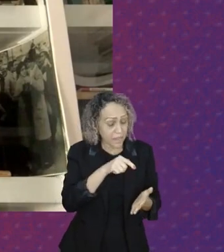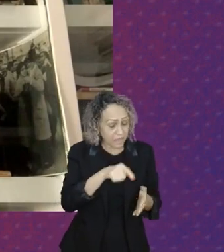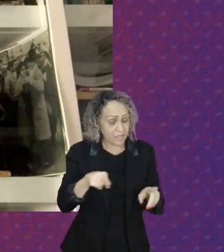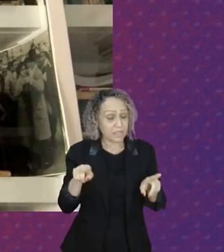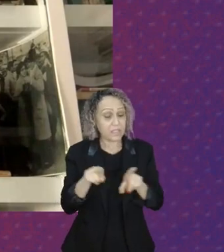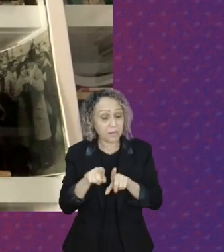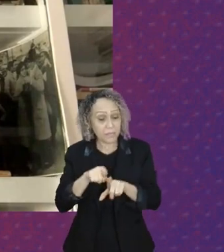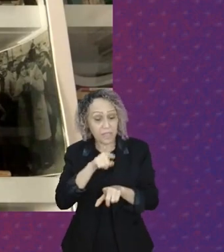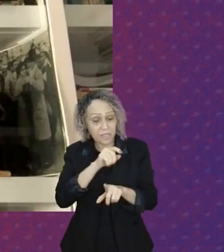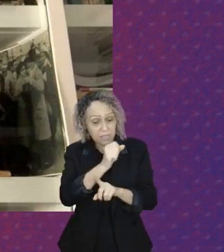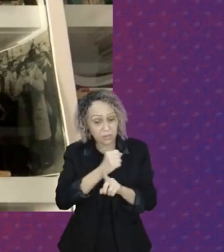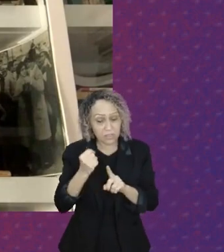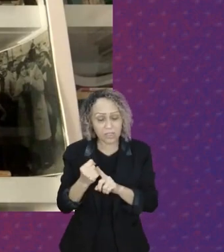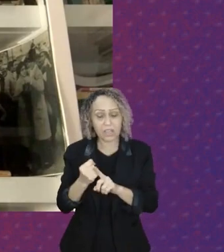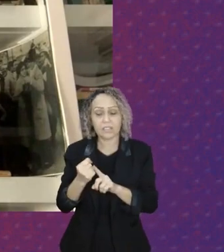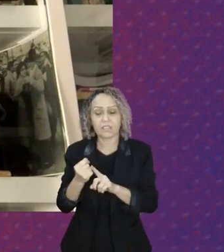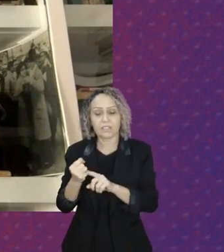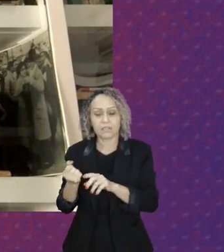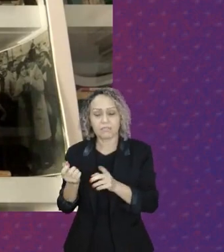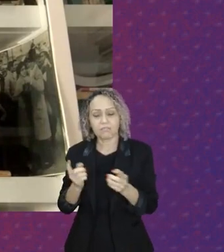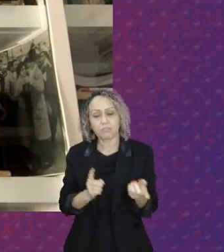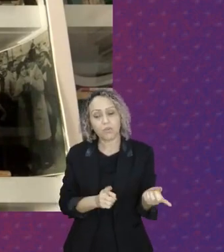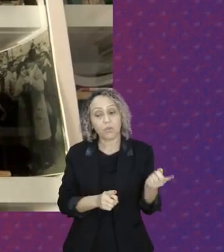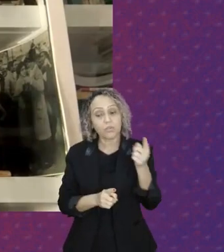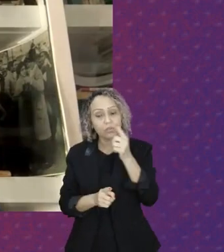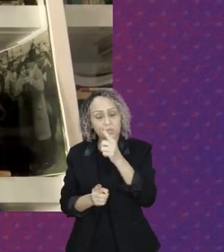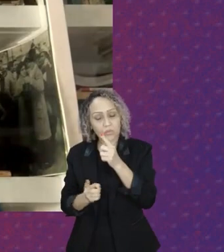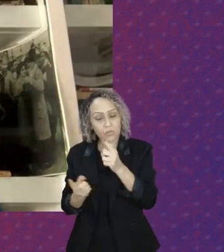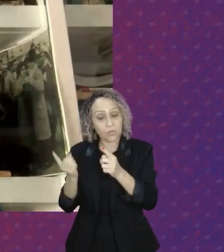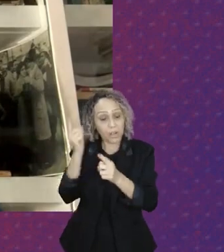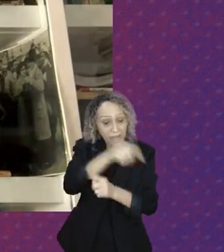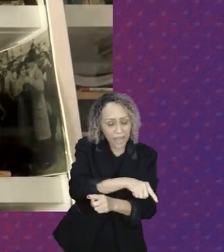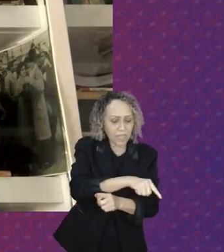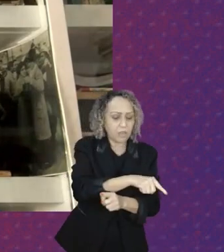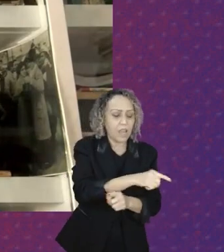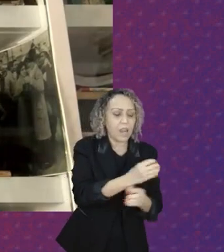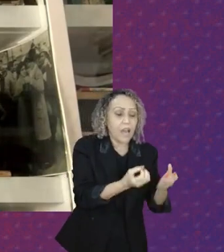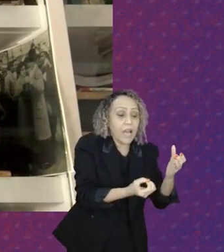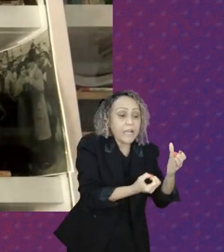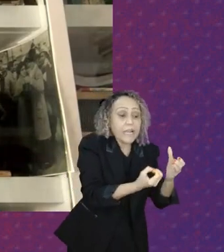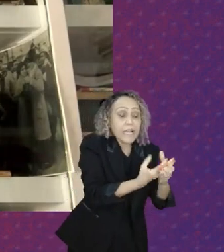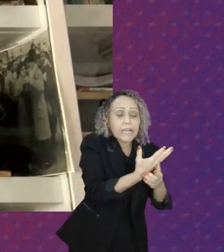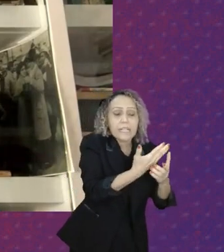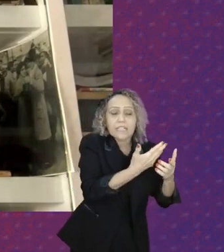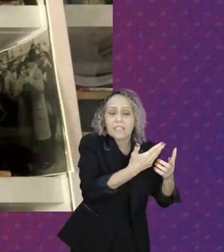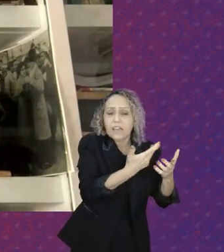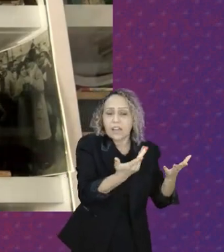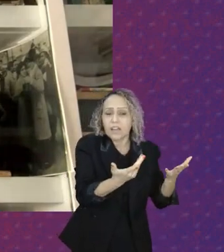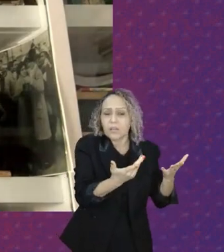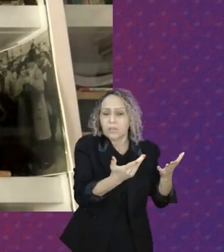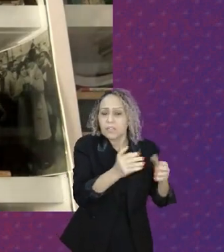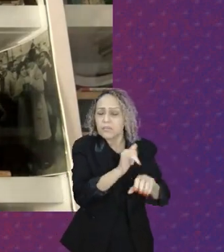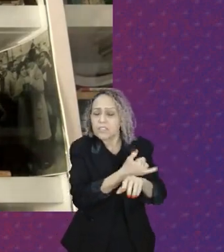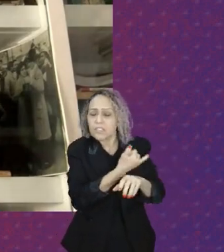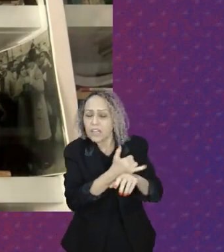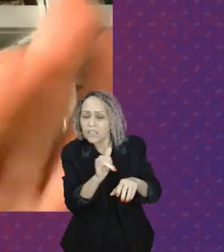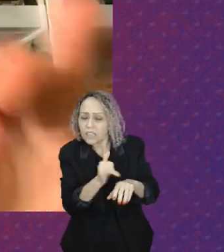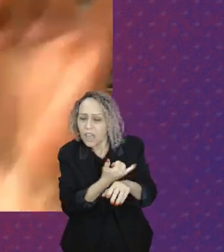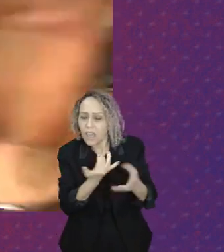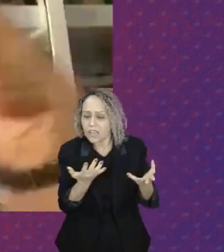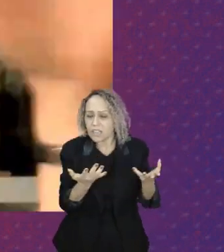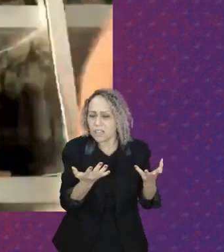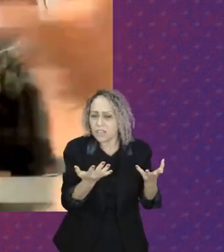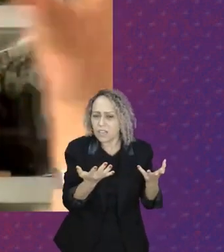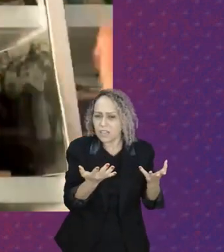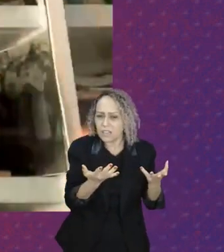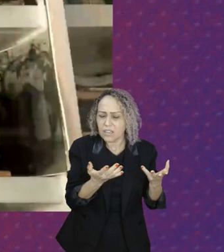olhemos para isso para entender como é que esse ocultamento acontece, quer ver um exemplo muito simples, mas